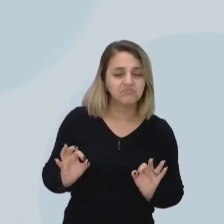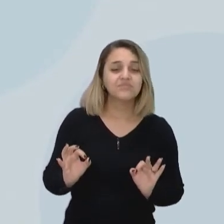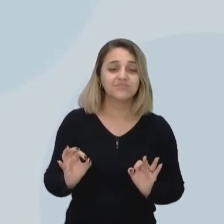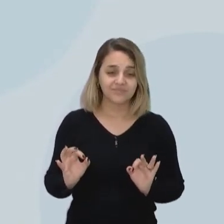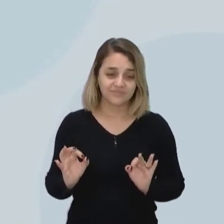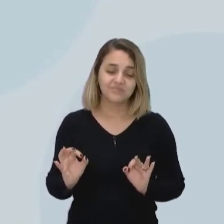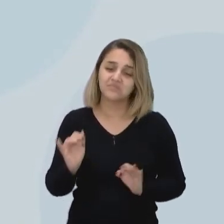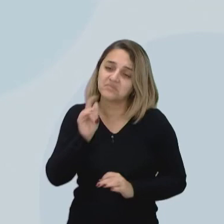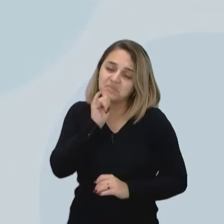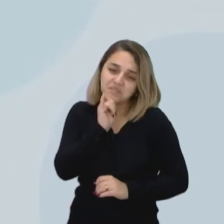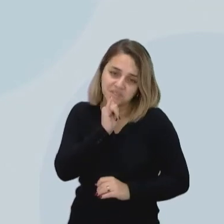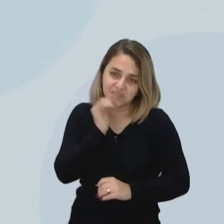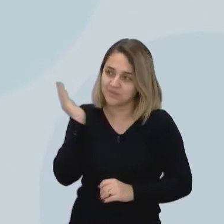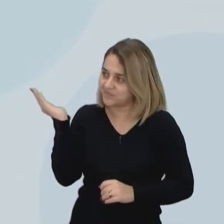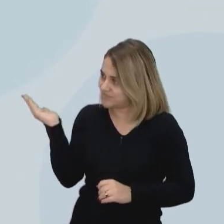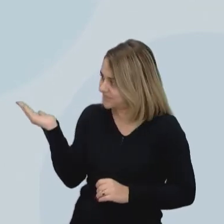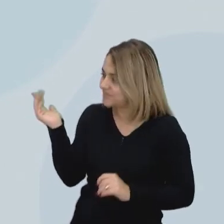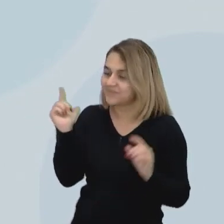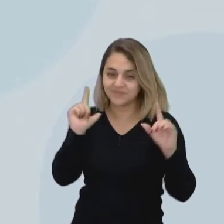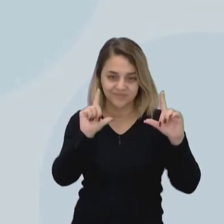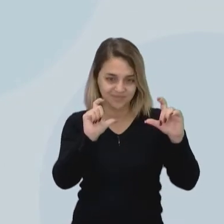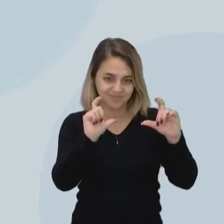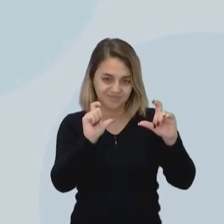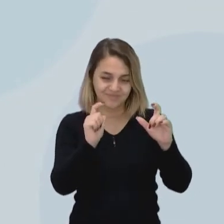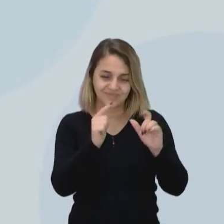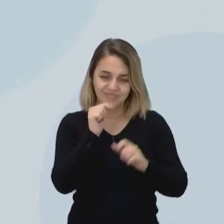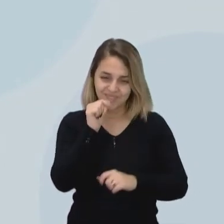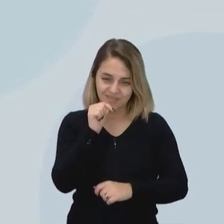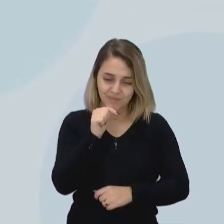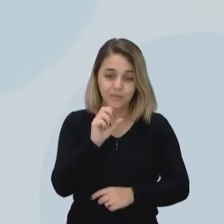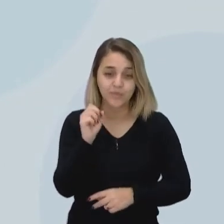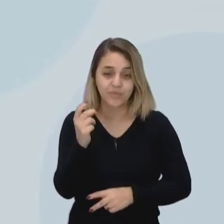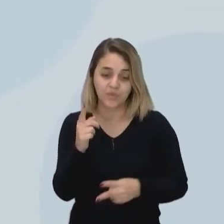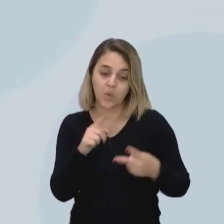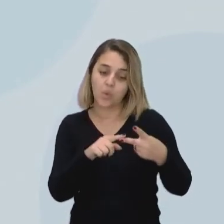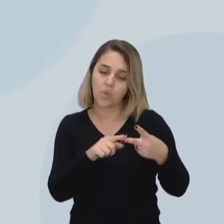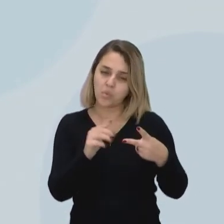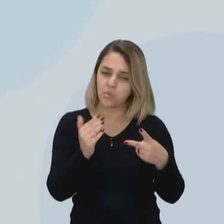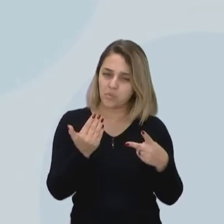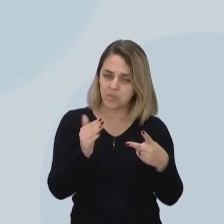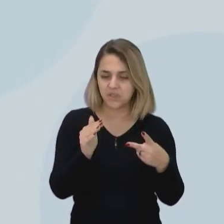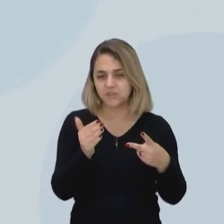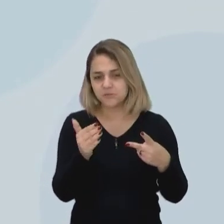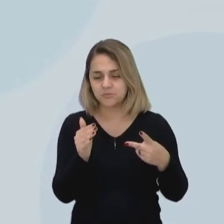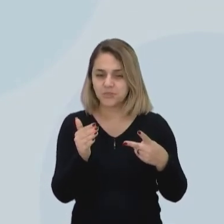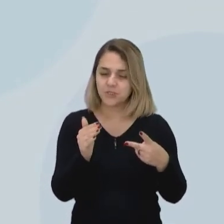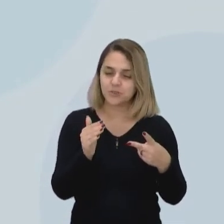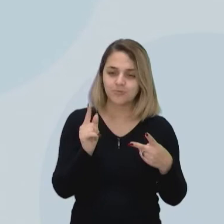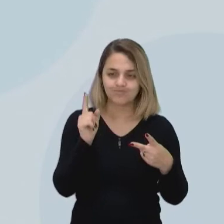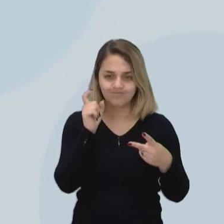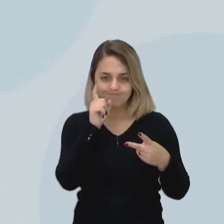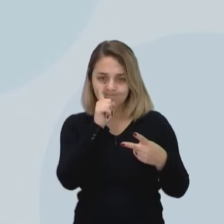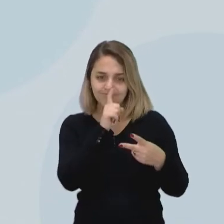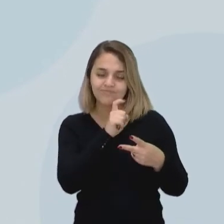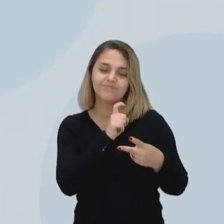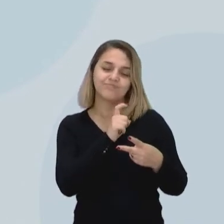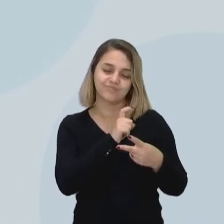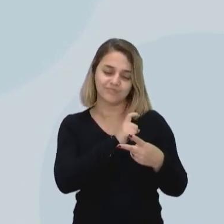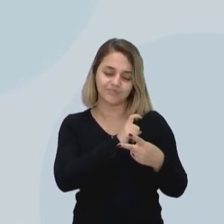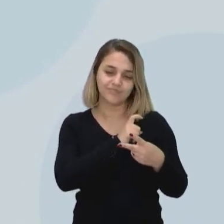essa questão da água também tecnologias de certo ponto até com